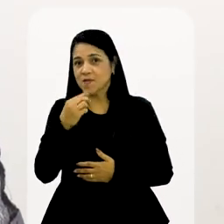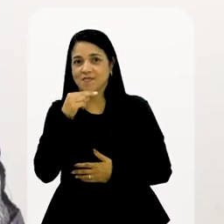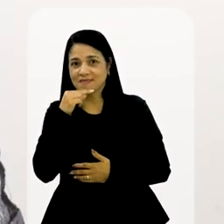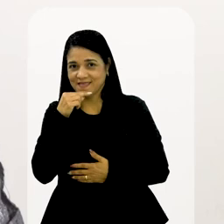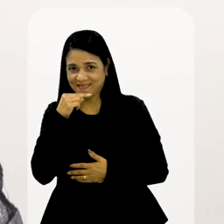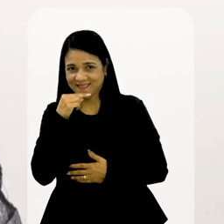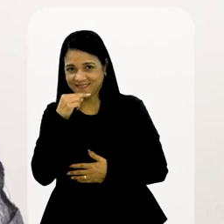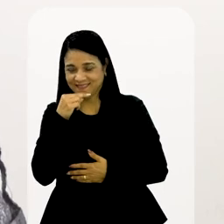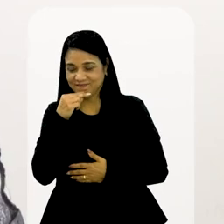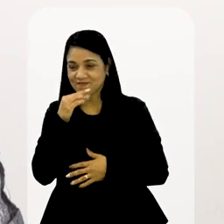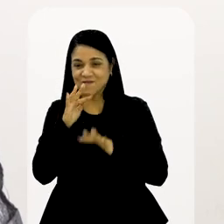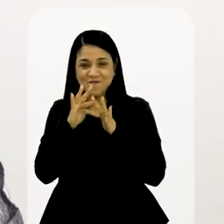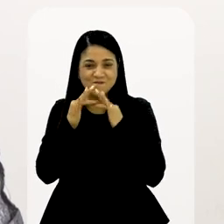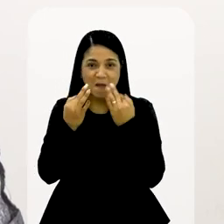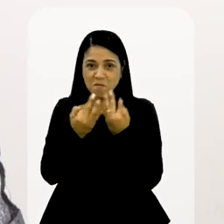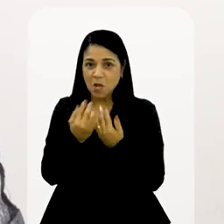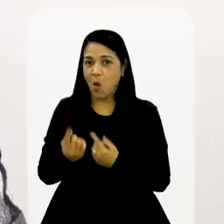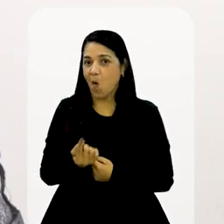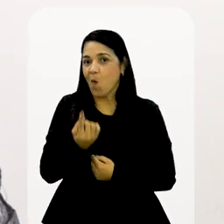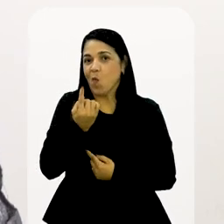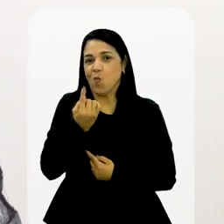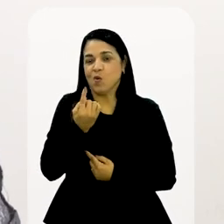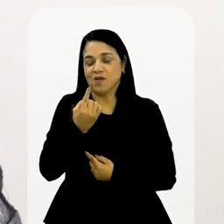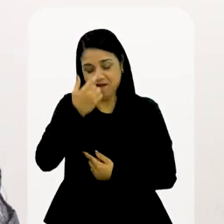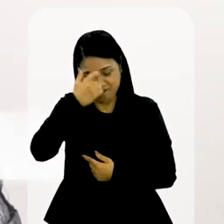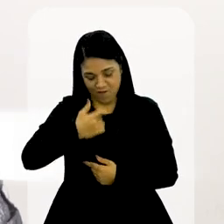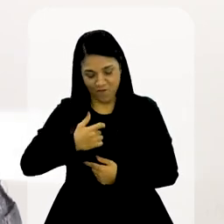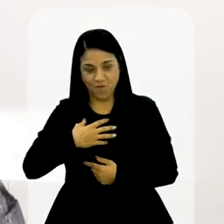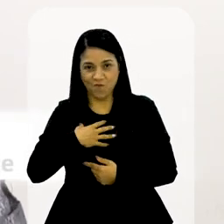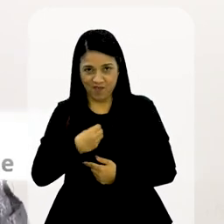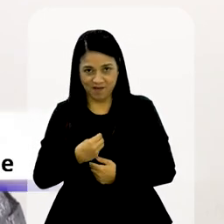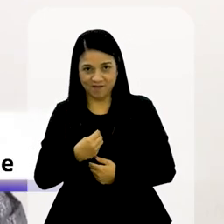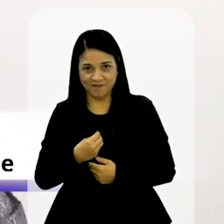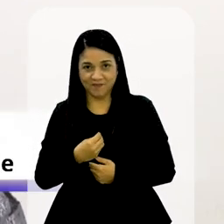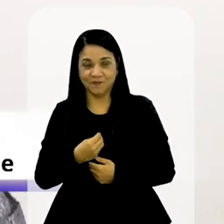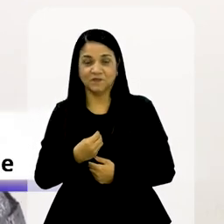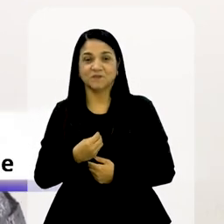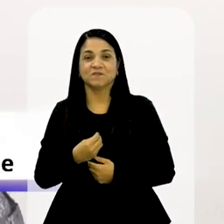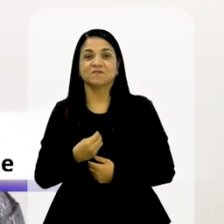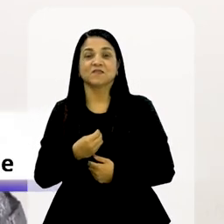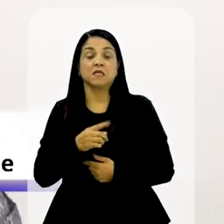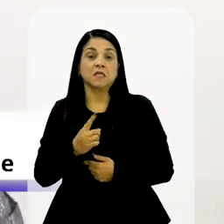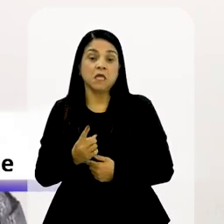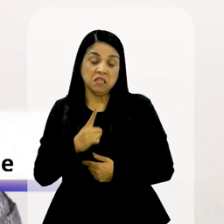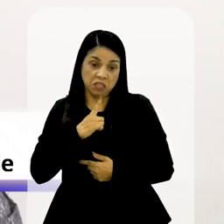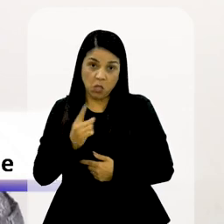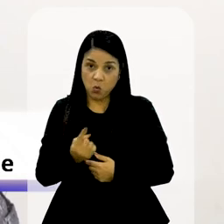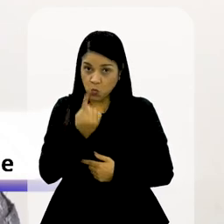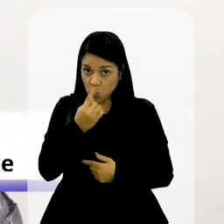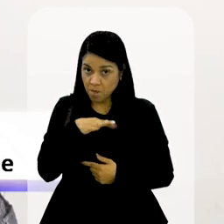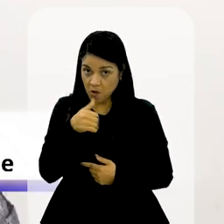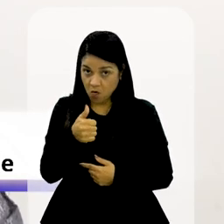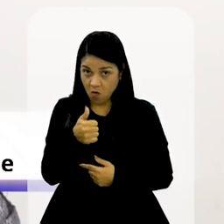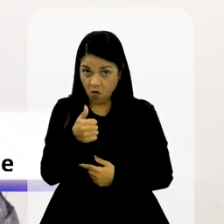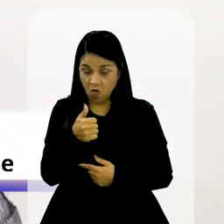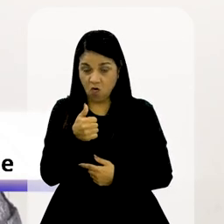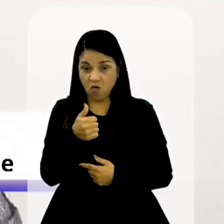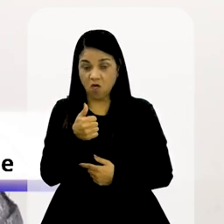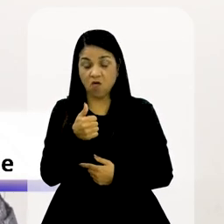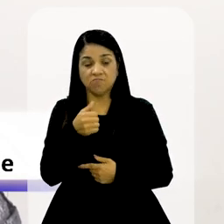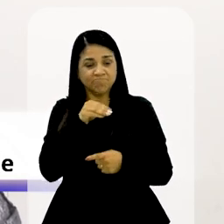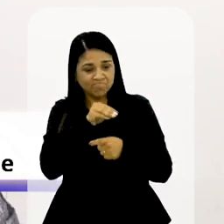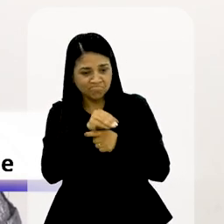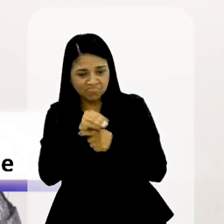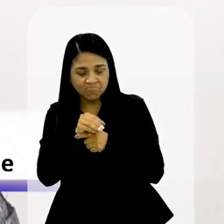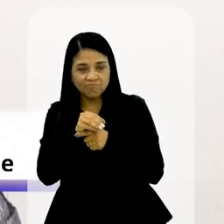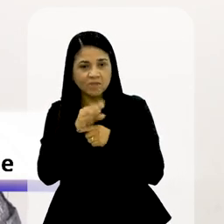neta. A família é de produção única, eu sou filha única. E é melhor ter um e ter excesso de